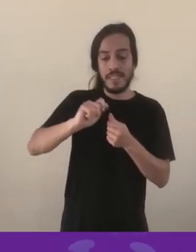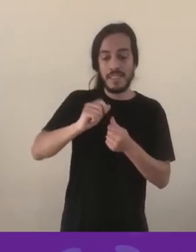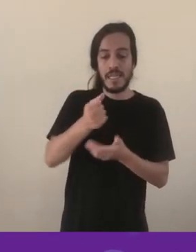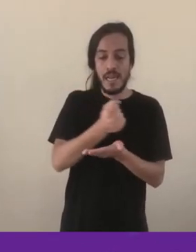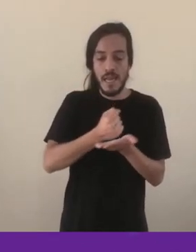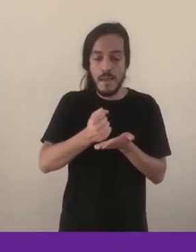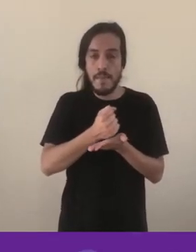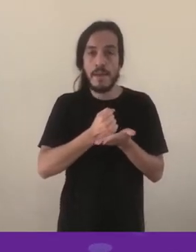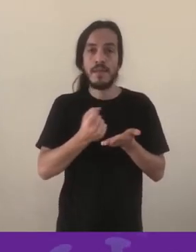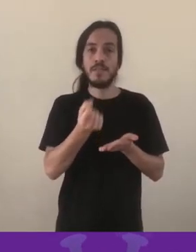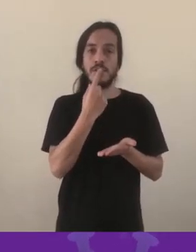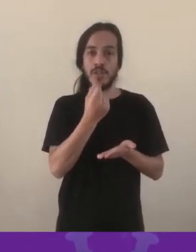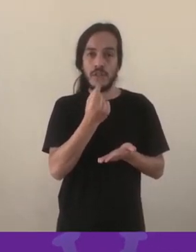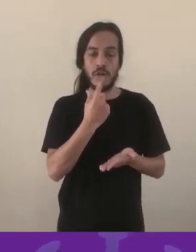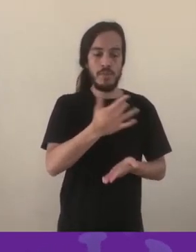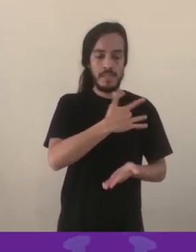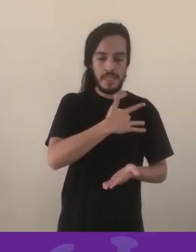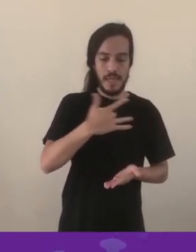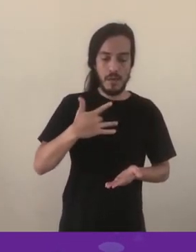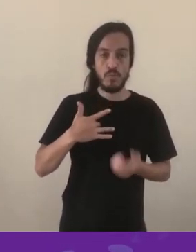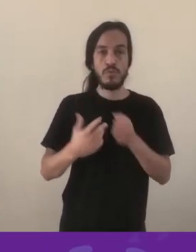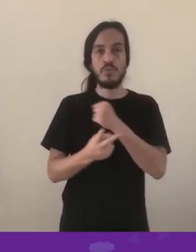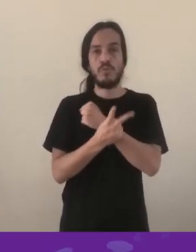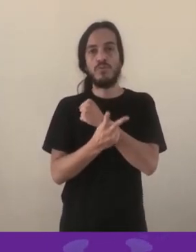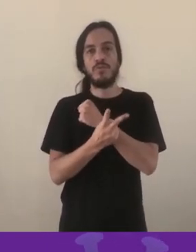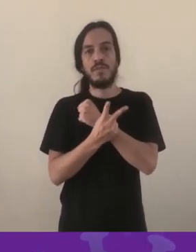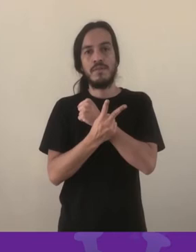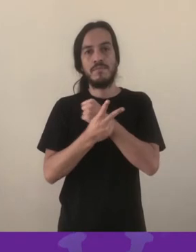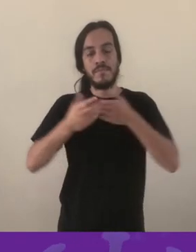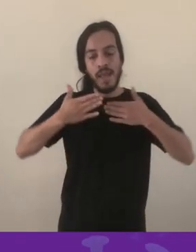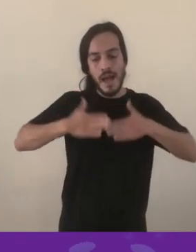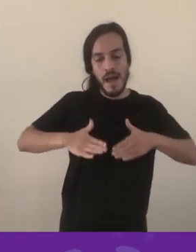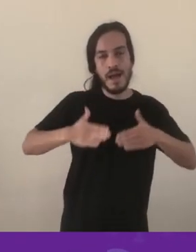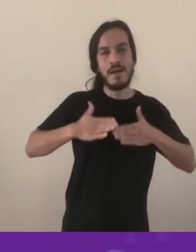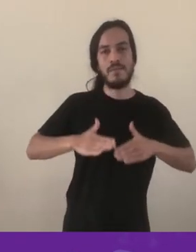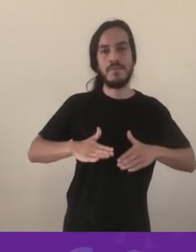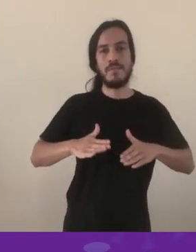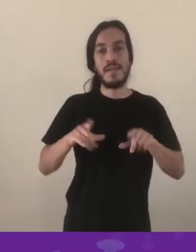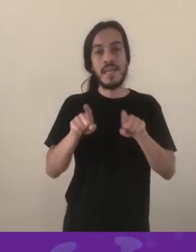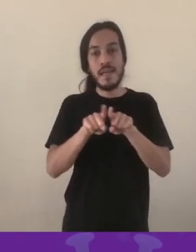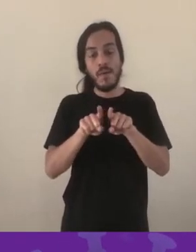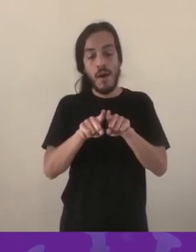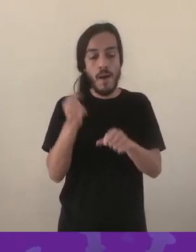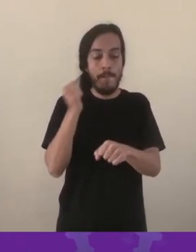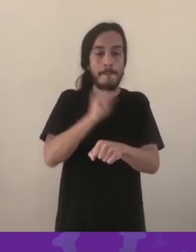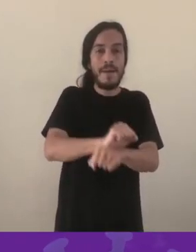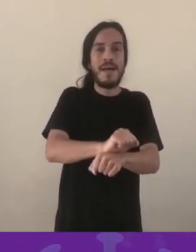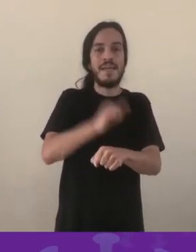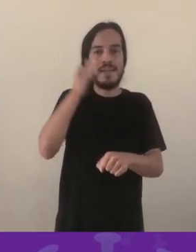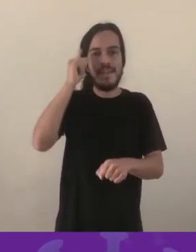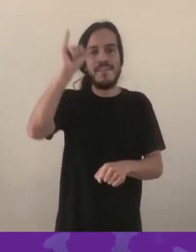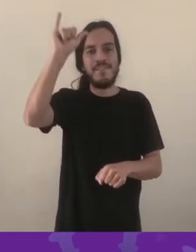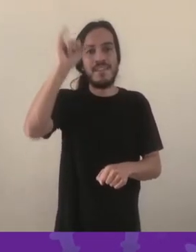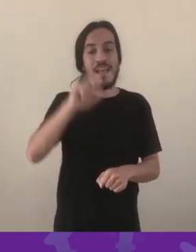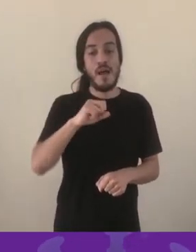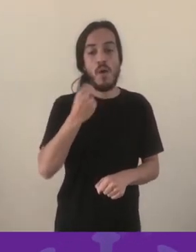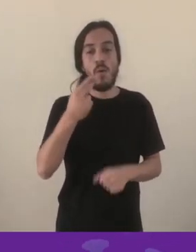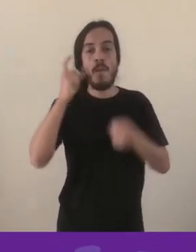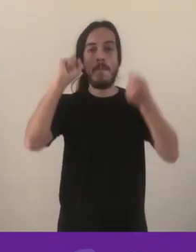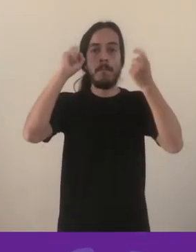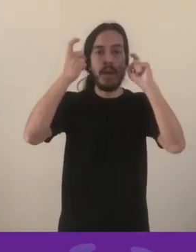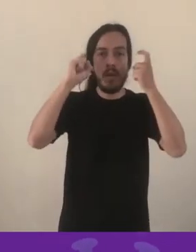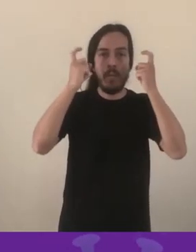no sentido dela ficar tranquila e poder cuidar bem do problema de saúde que ela tem, sem ficar preocupada ou